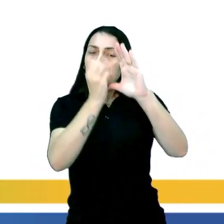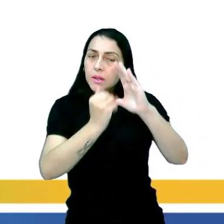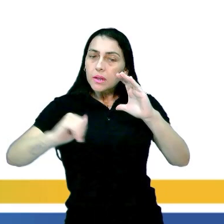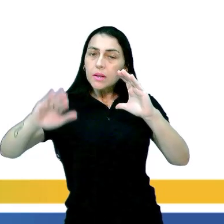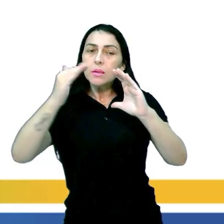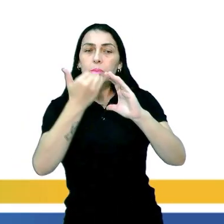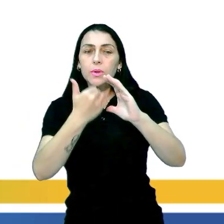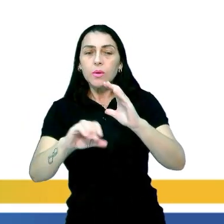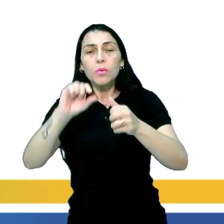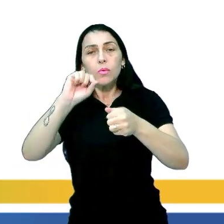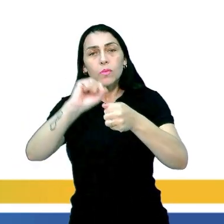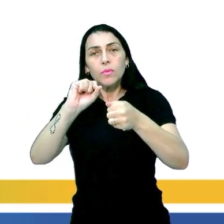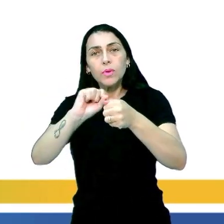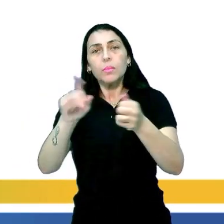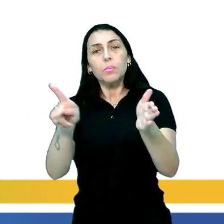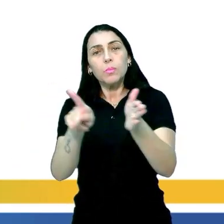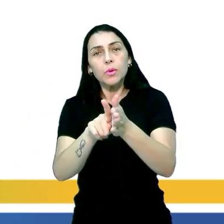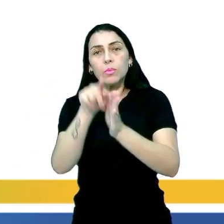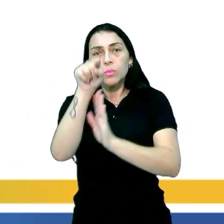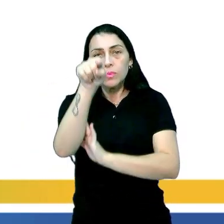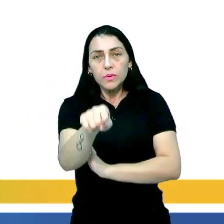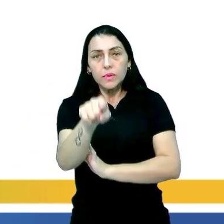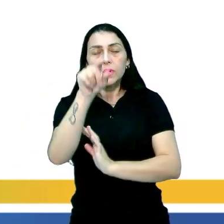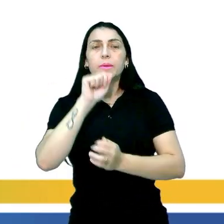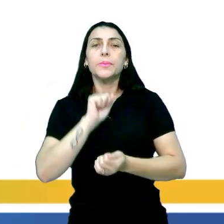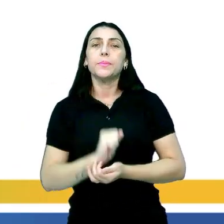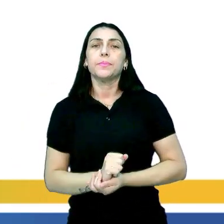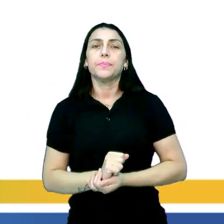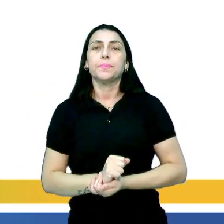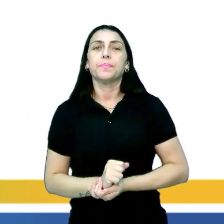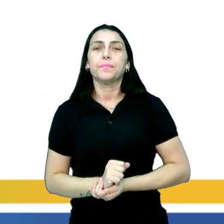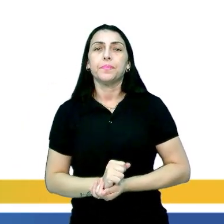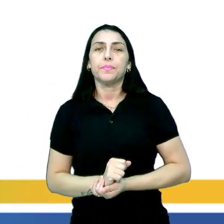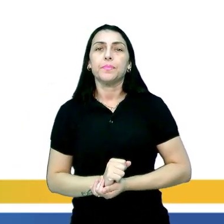transmite ou canal feito por você.